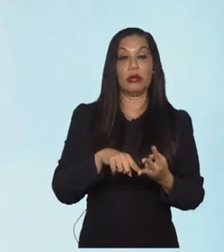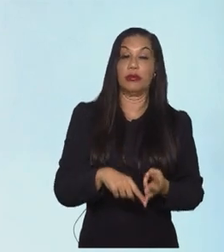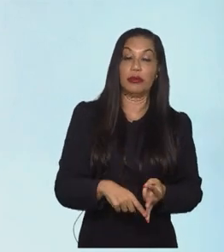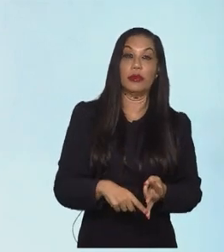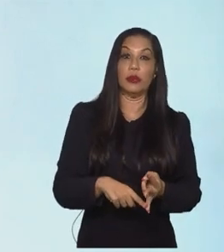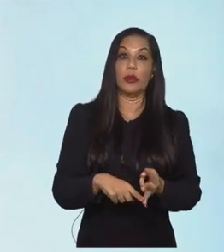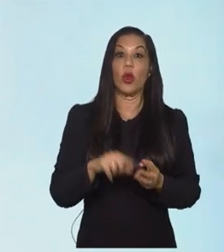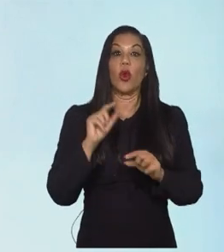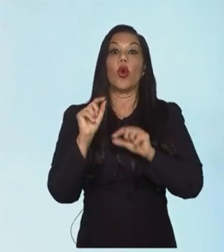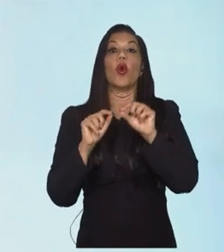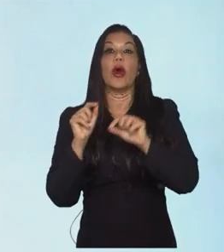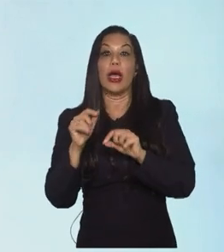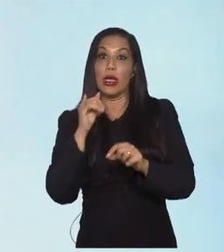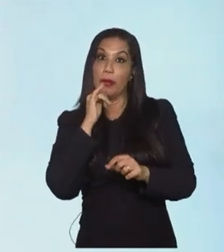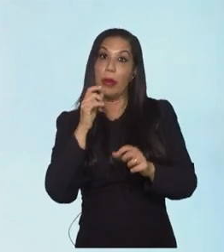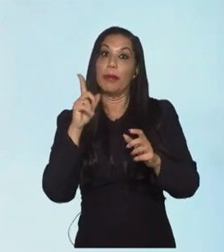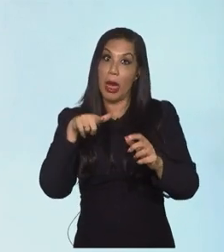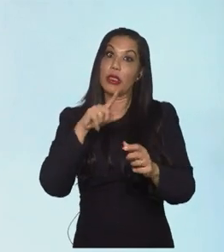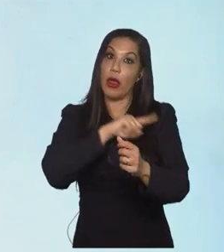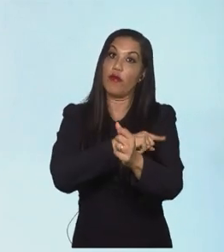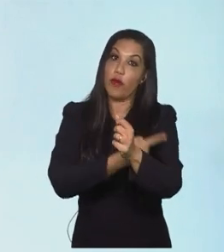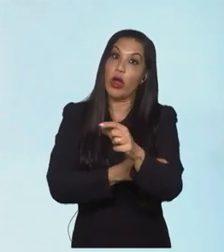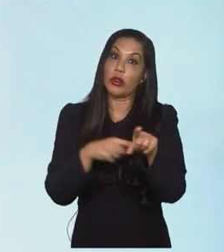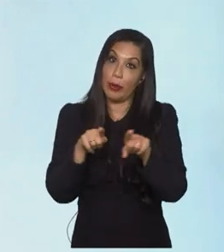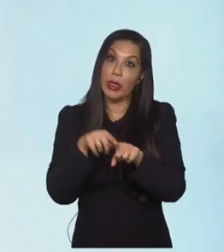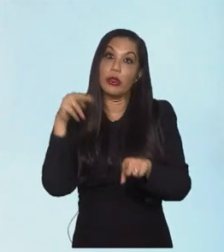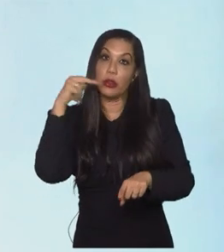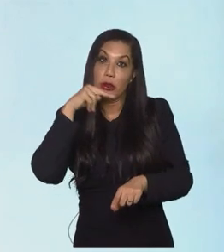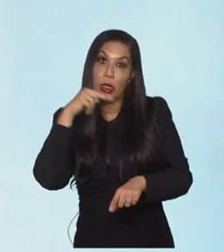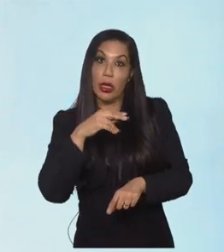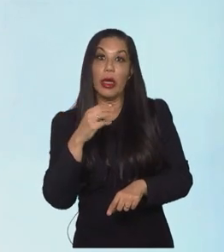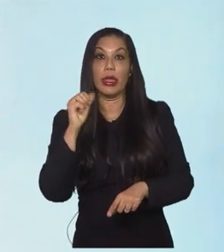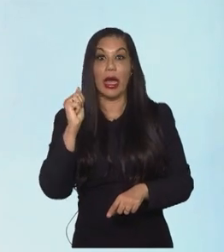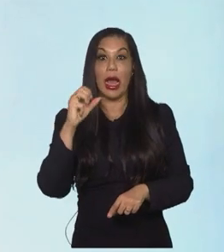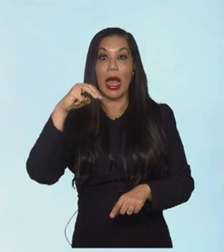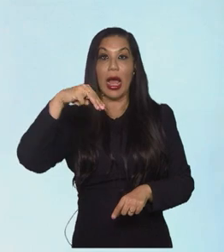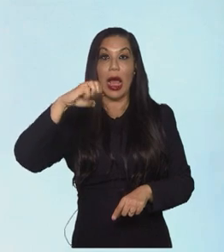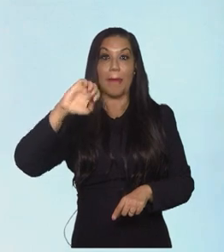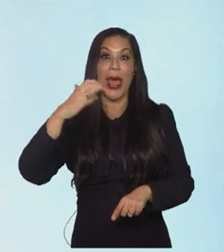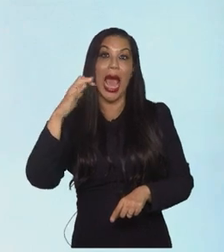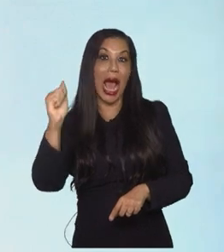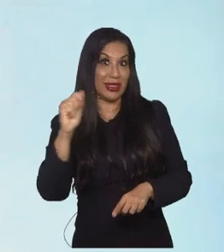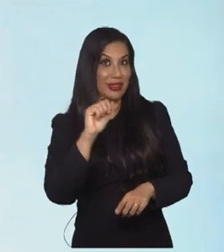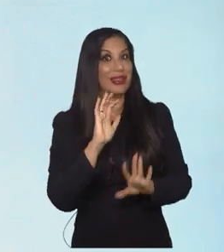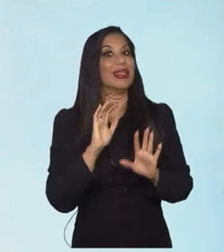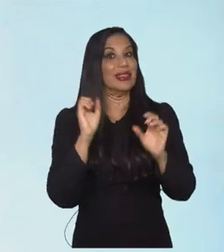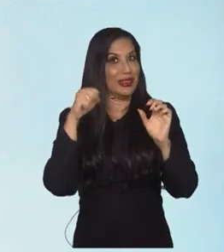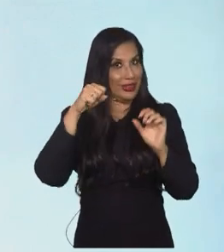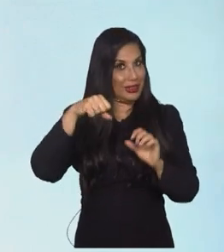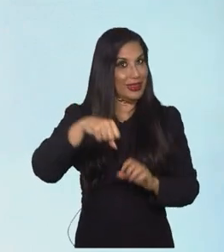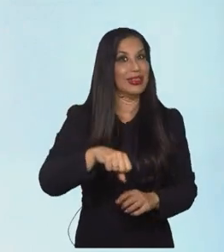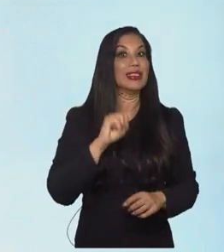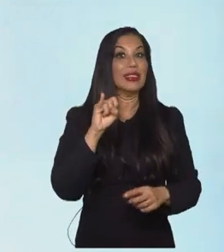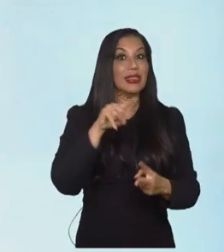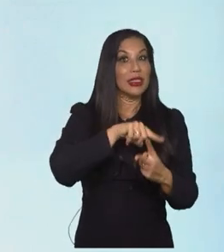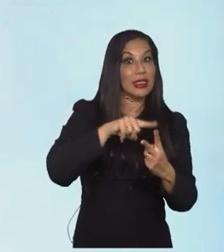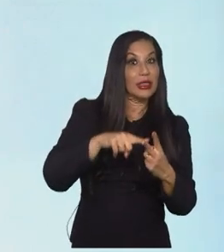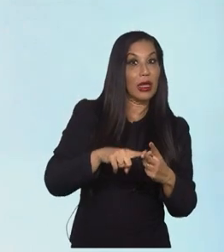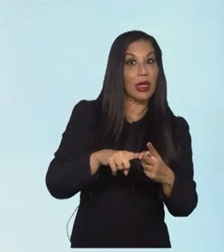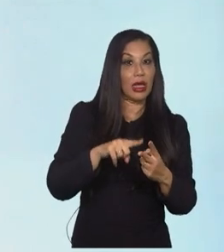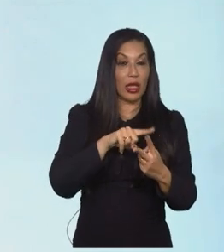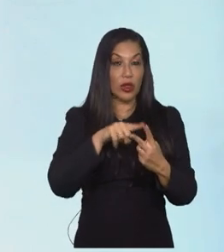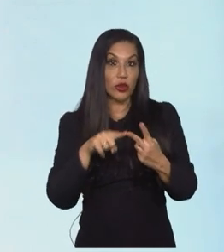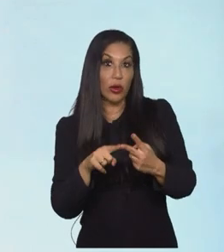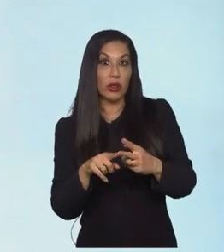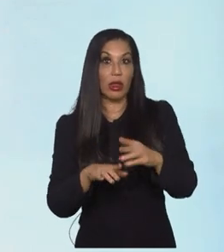ao que é esperado, né? Ao que é óbvio. A Nigéria é uma ameaça real para essas duas equipes. Caso essas duas equipes oscilem,